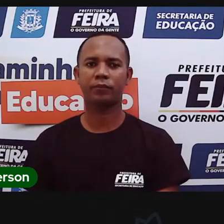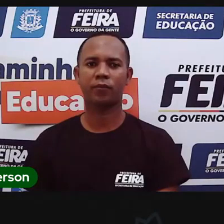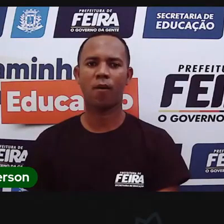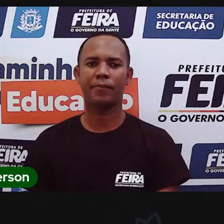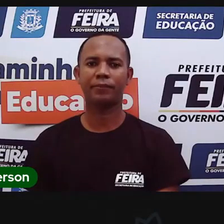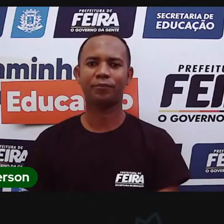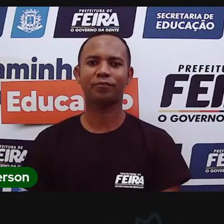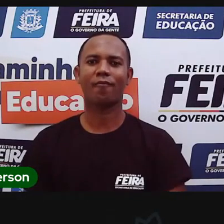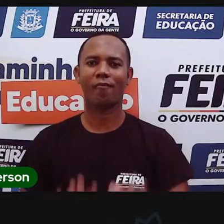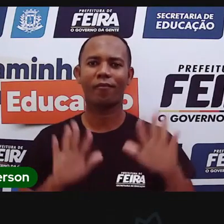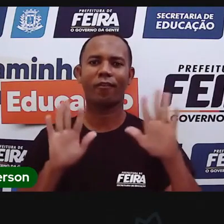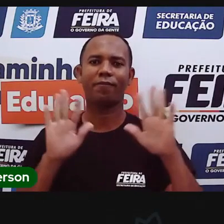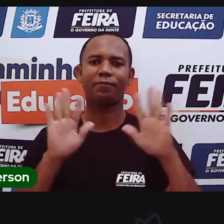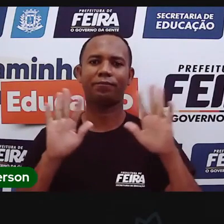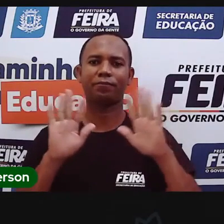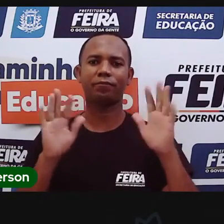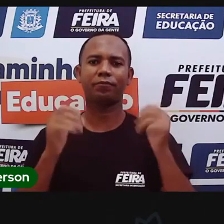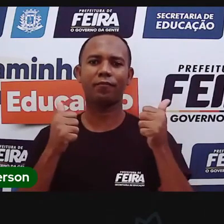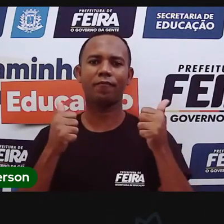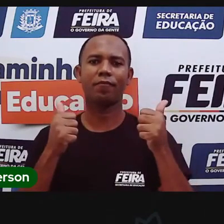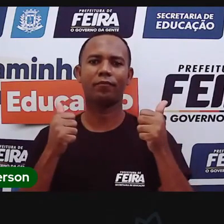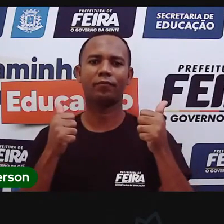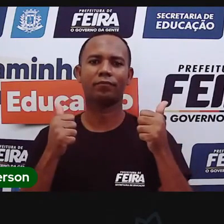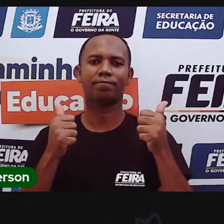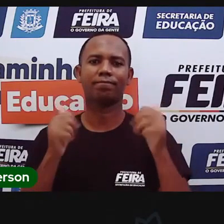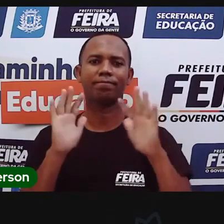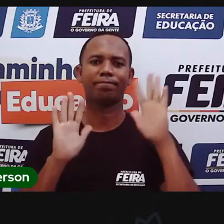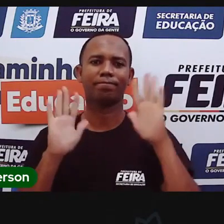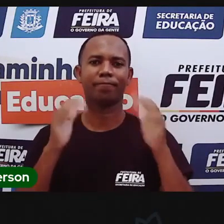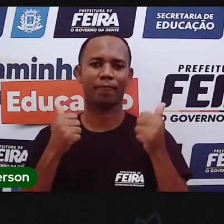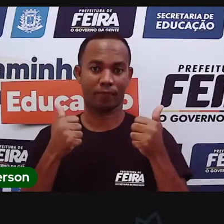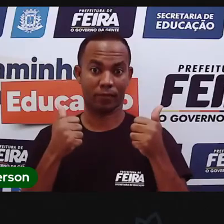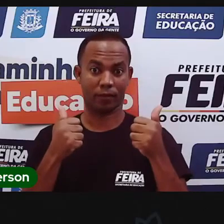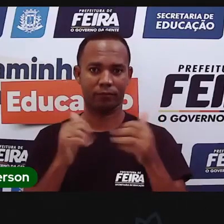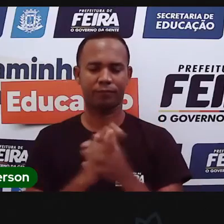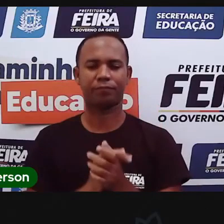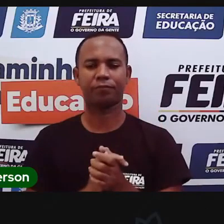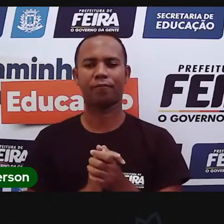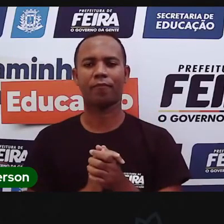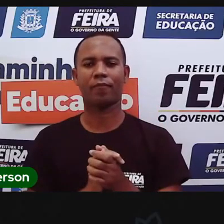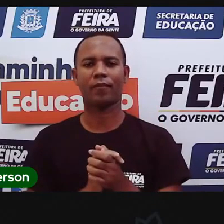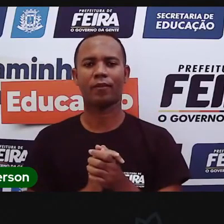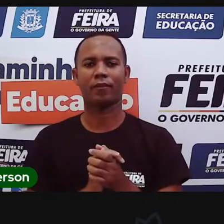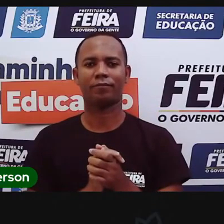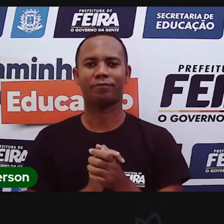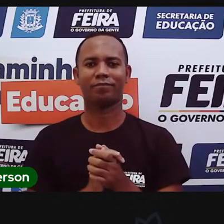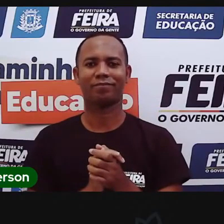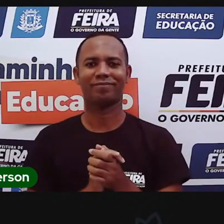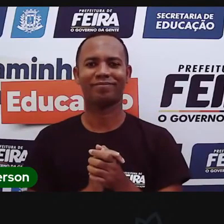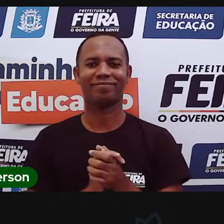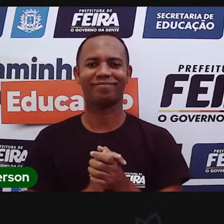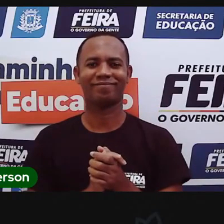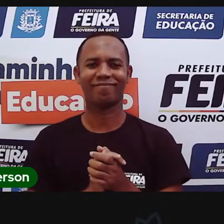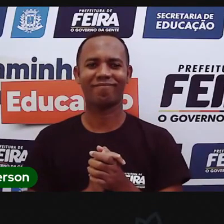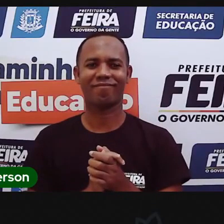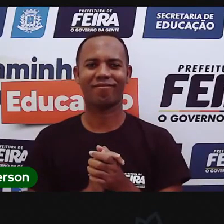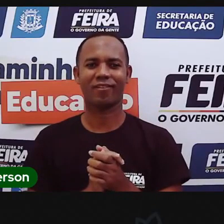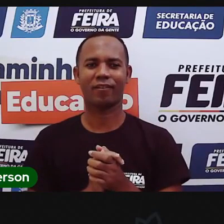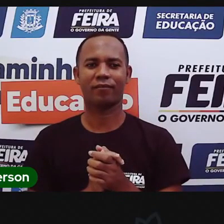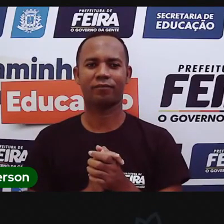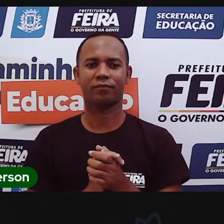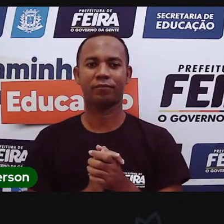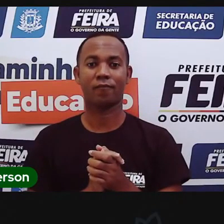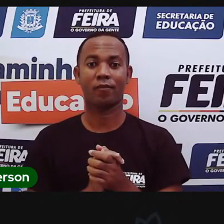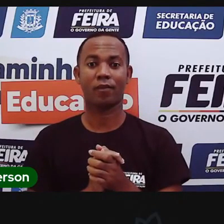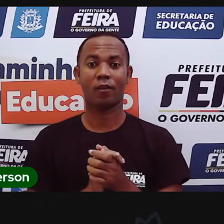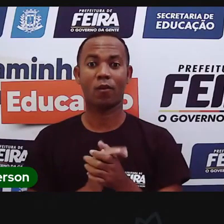Oi, tudo bem? E aí? Quanto tempo que a gente não se vê! Não sei